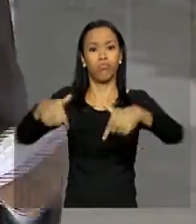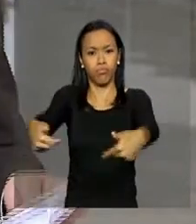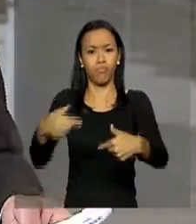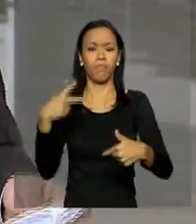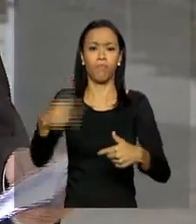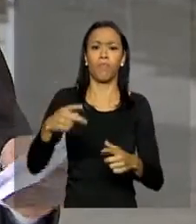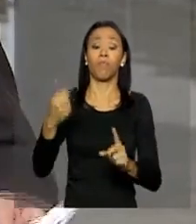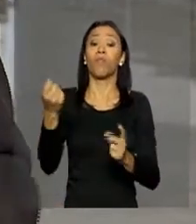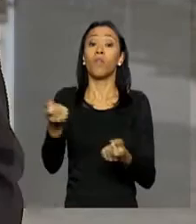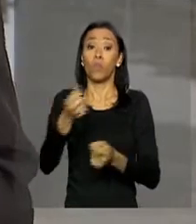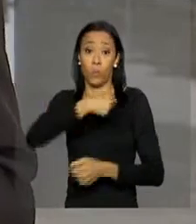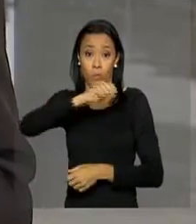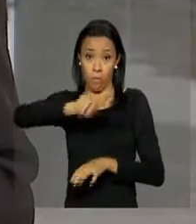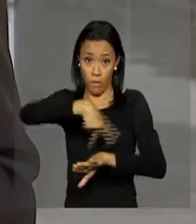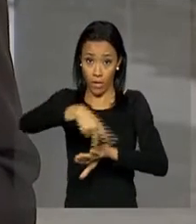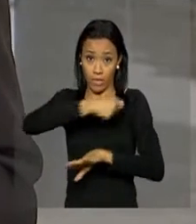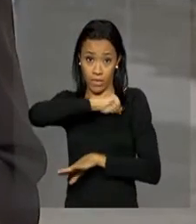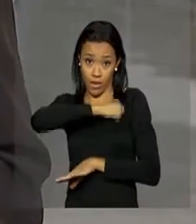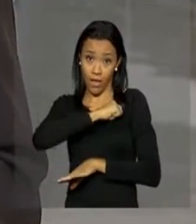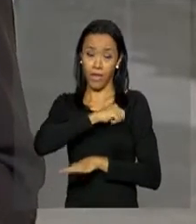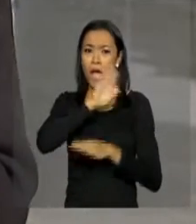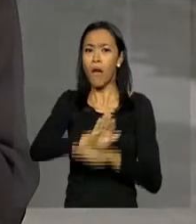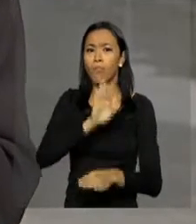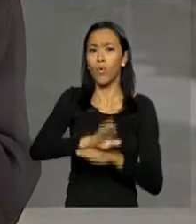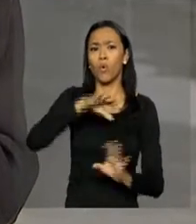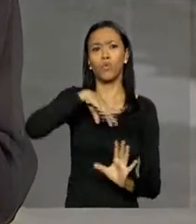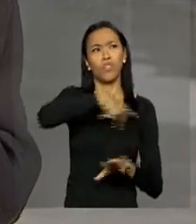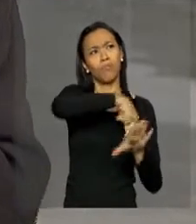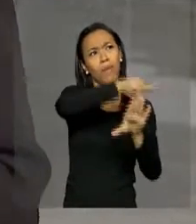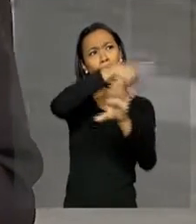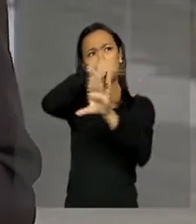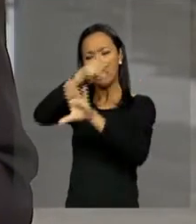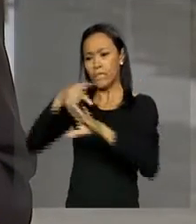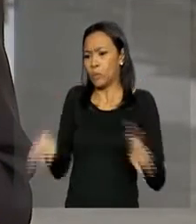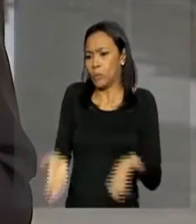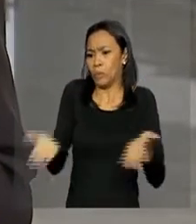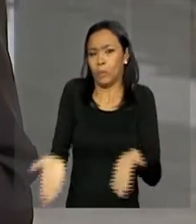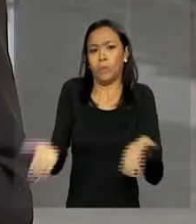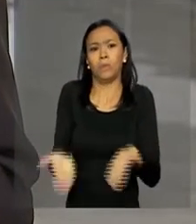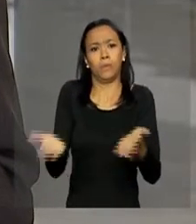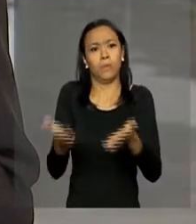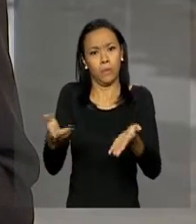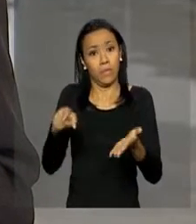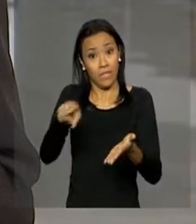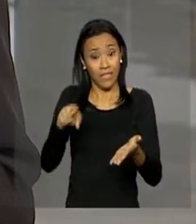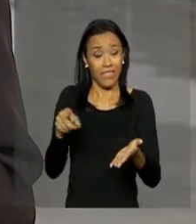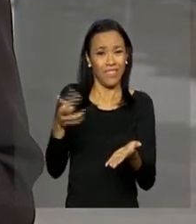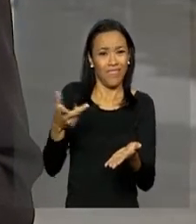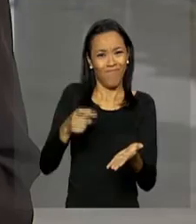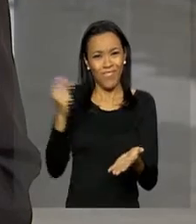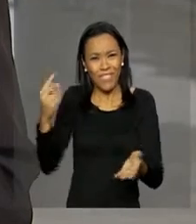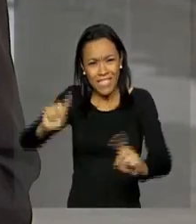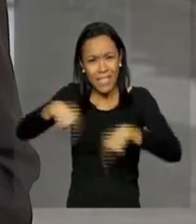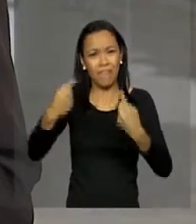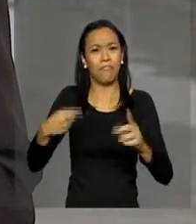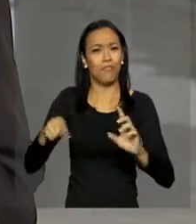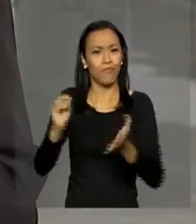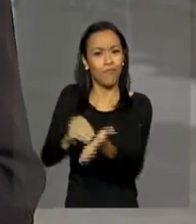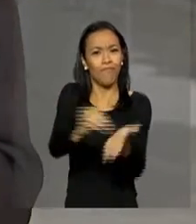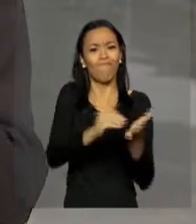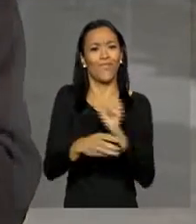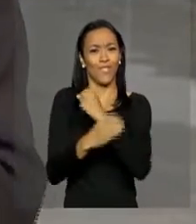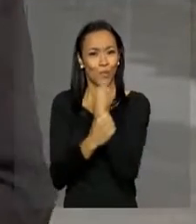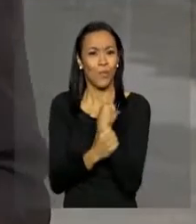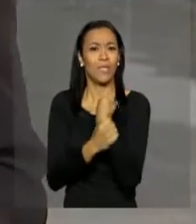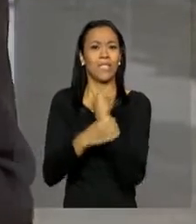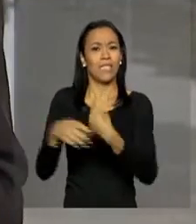internacional que vem recebendo, superar os graves desafios de segurança e de conciliação política